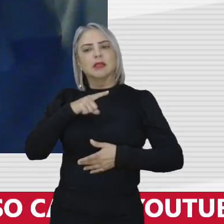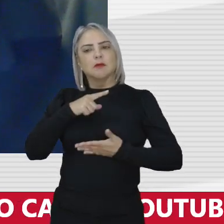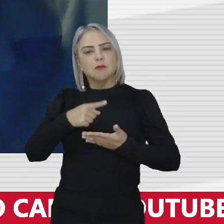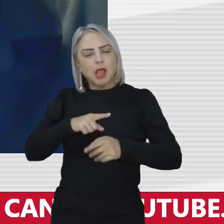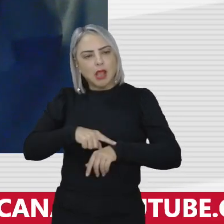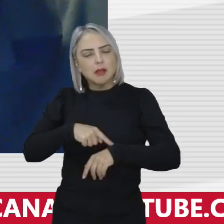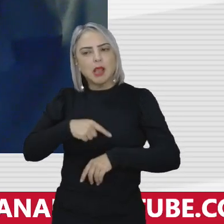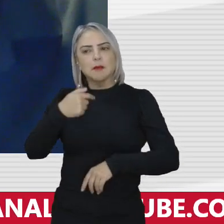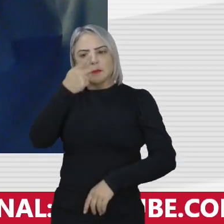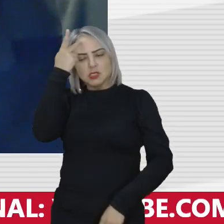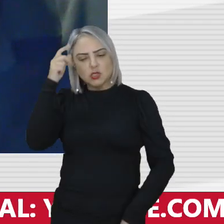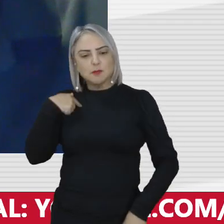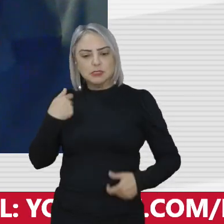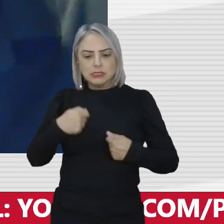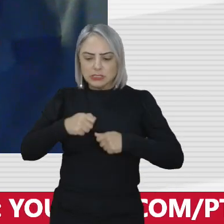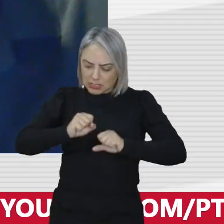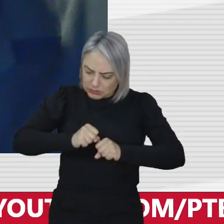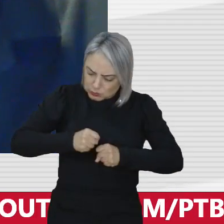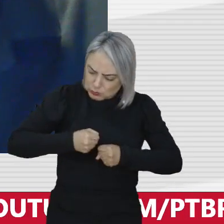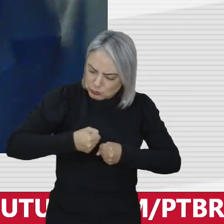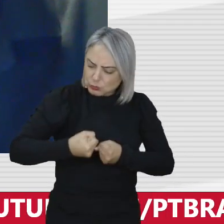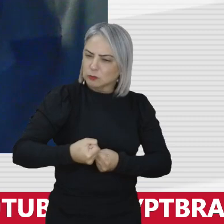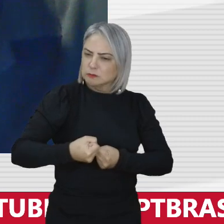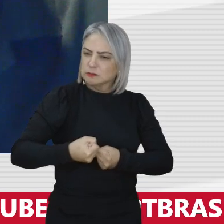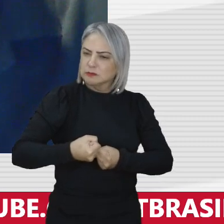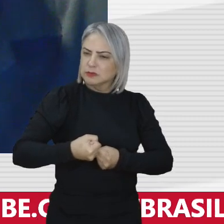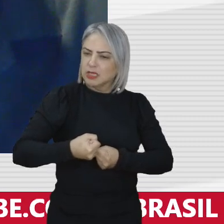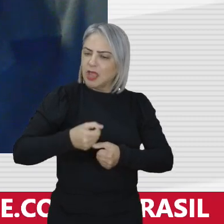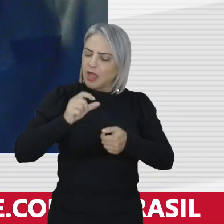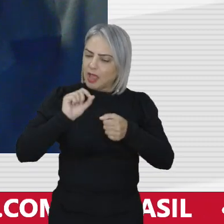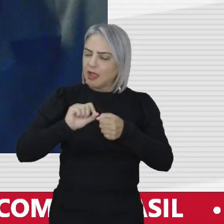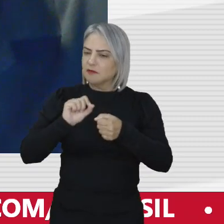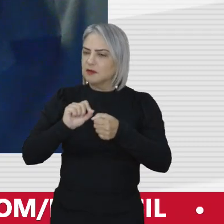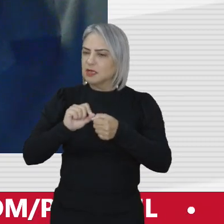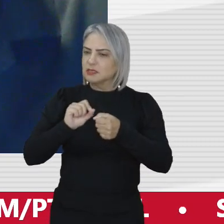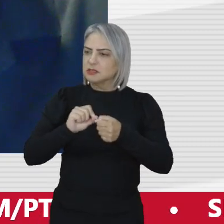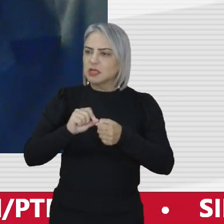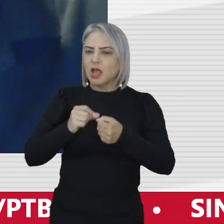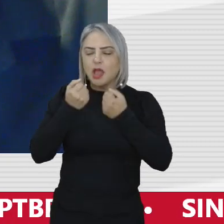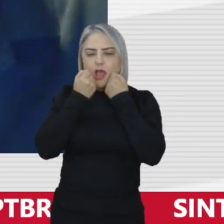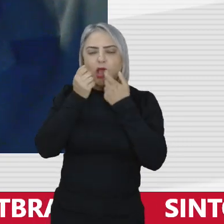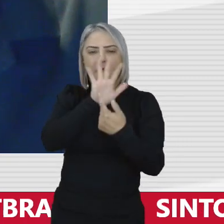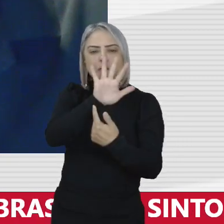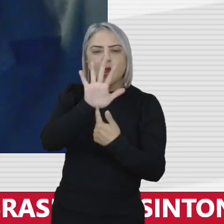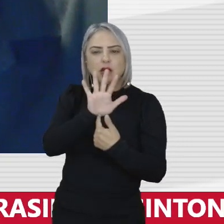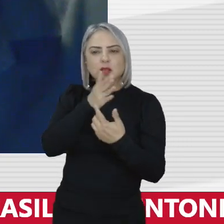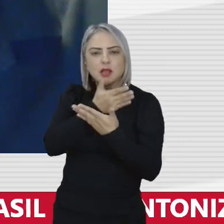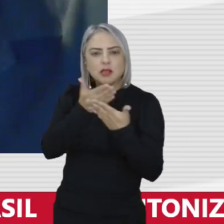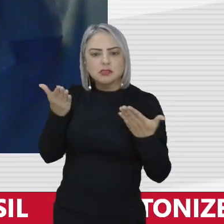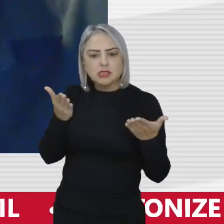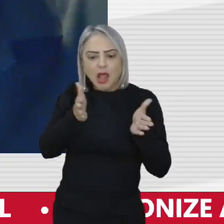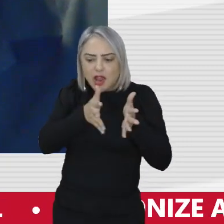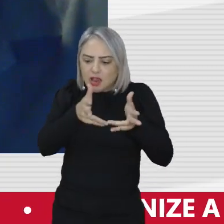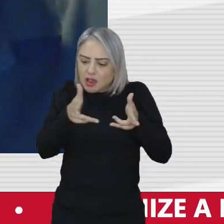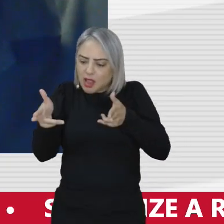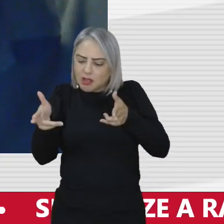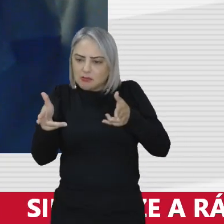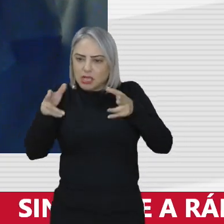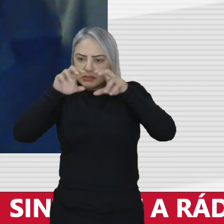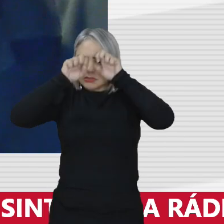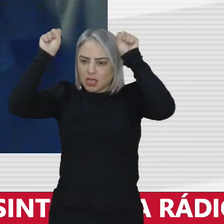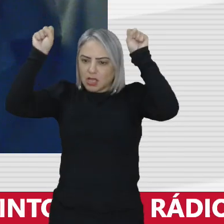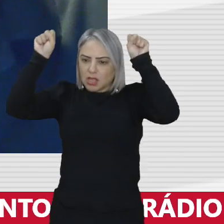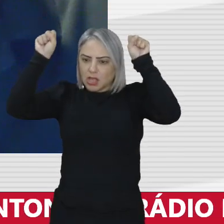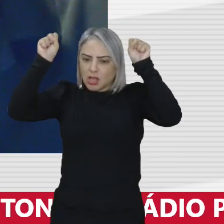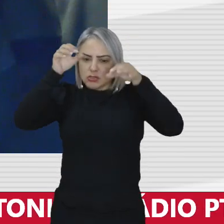pessoa precisa ter determinado você se determinou a fazer uma revelação a mostrar um pedaço do Supremo um pedaço